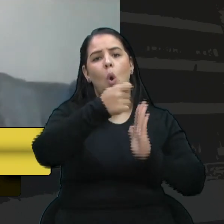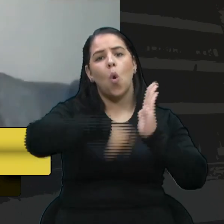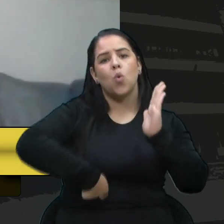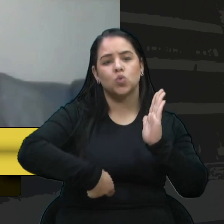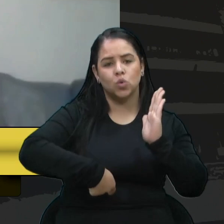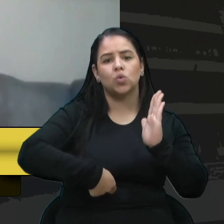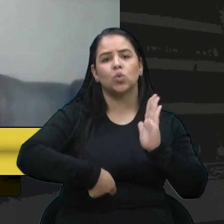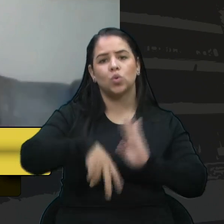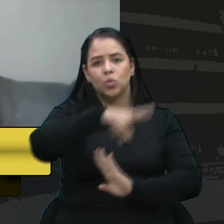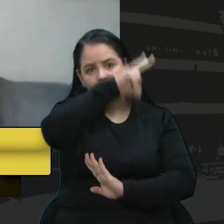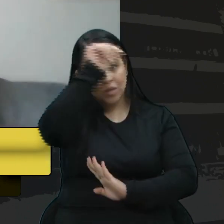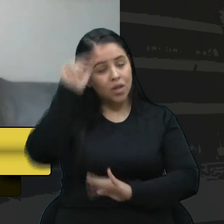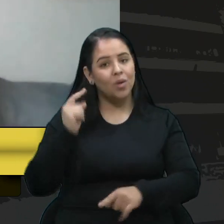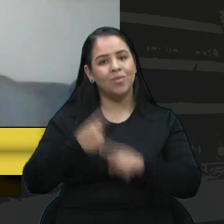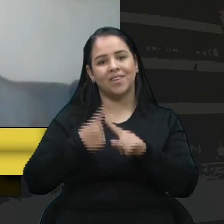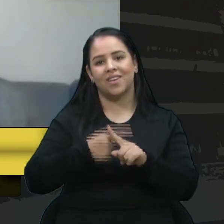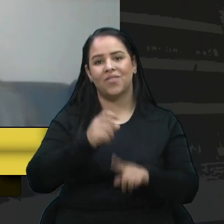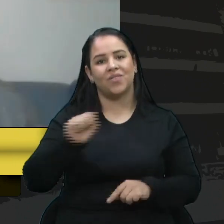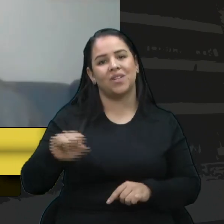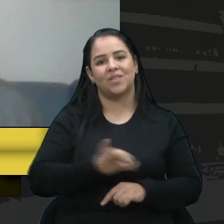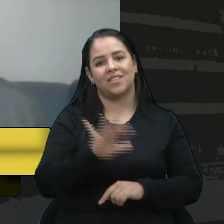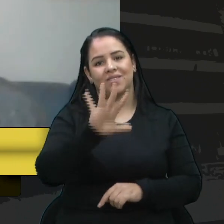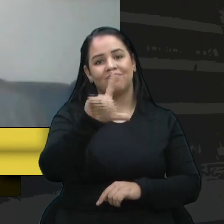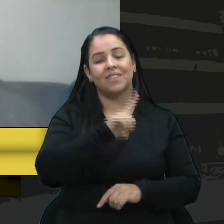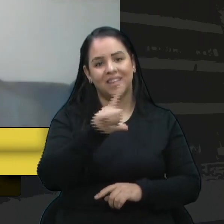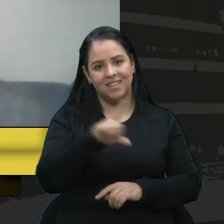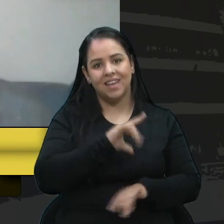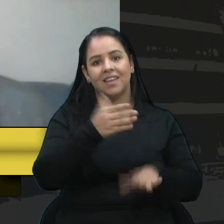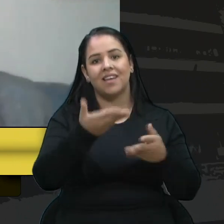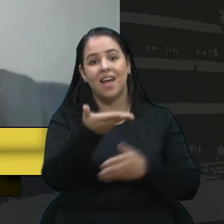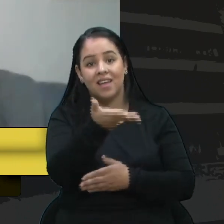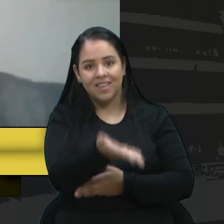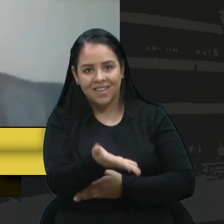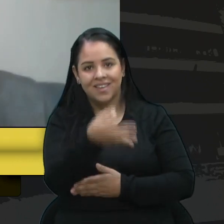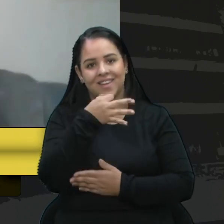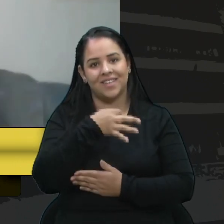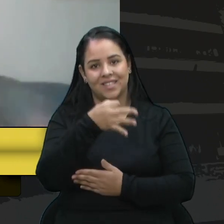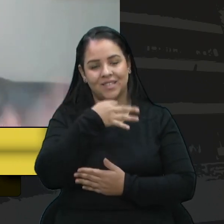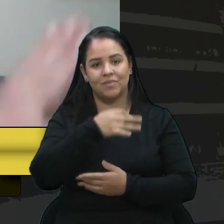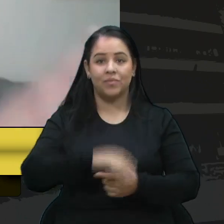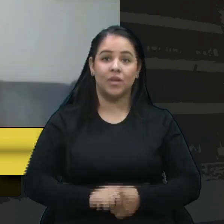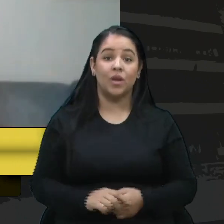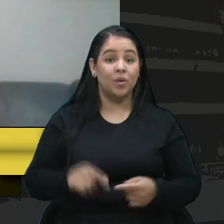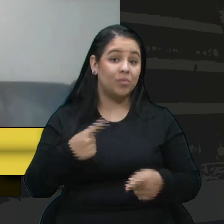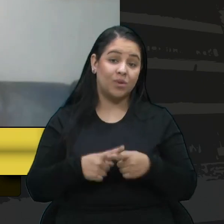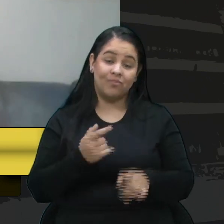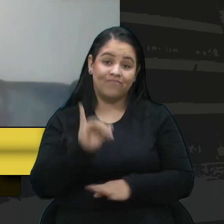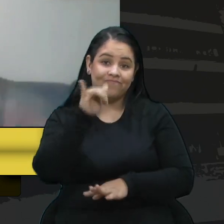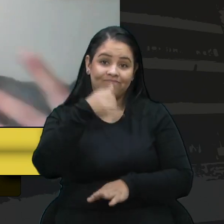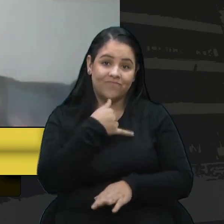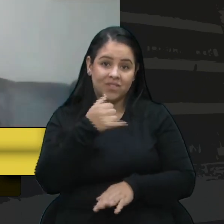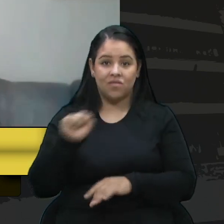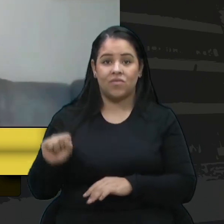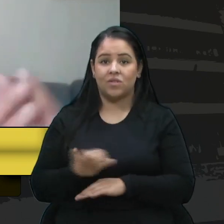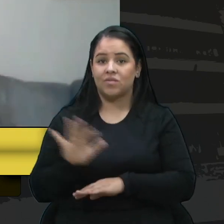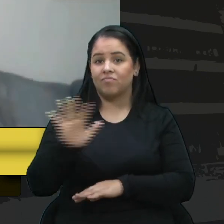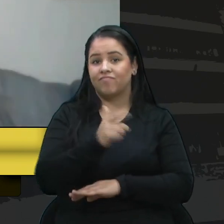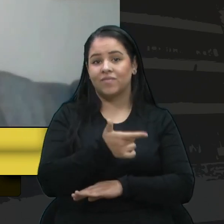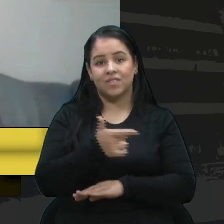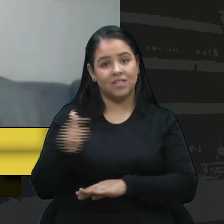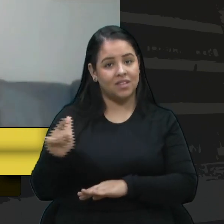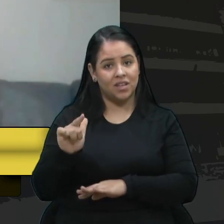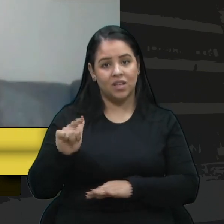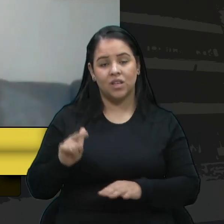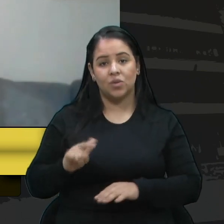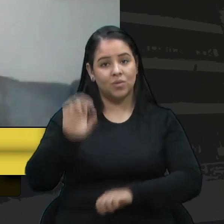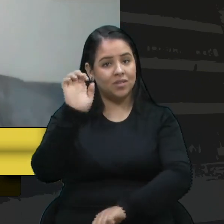municipais pela valorização que se tem a categoria. Porque, infelizmente, essa valorização não se tem a âmbito